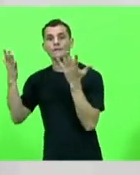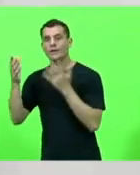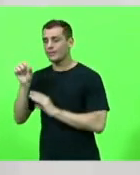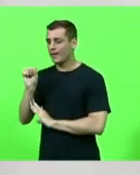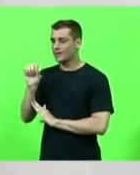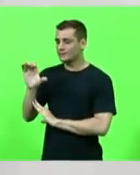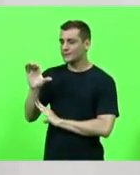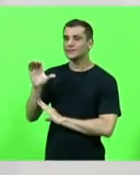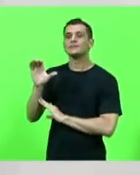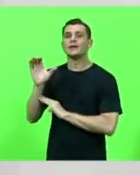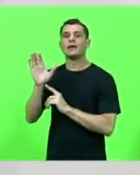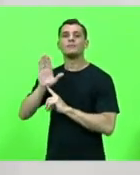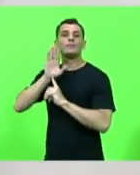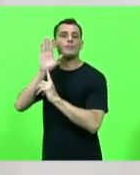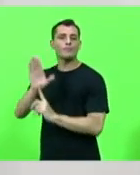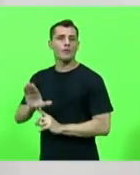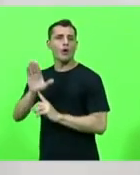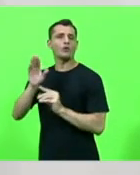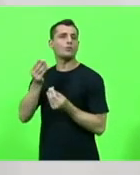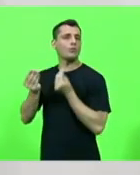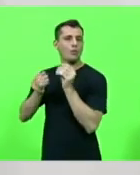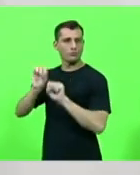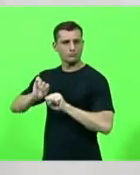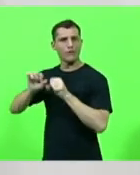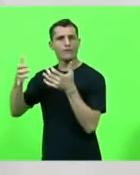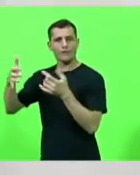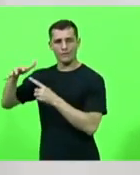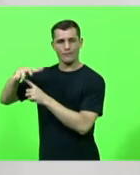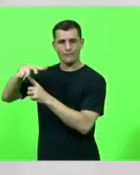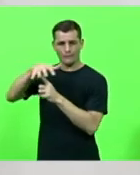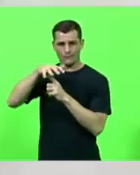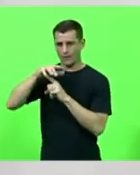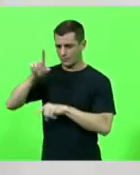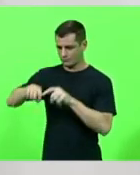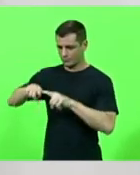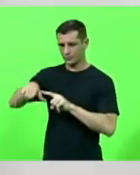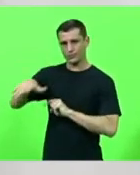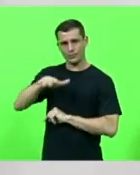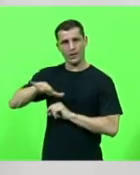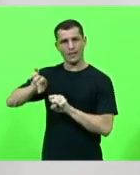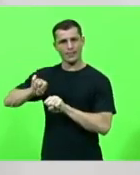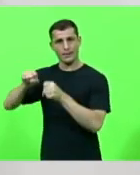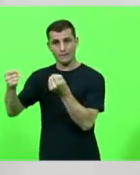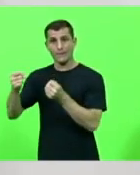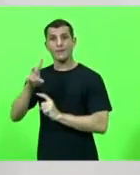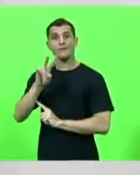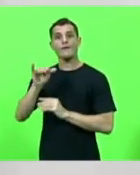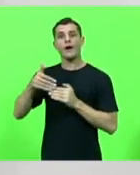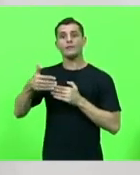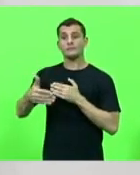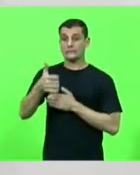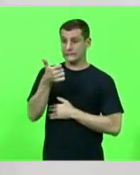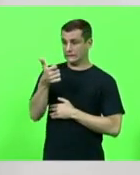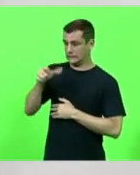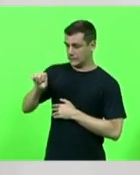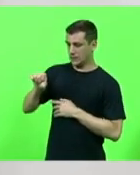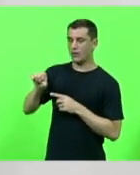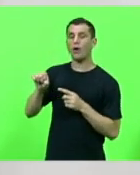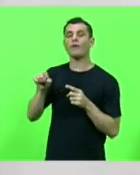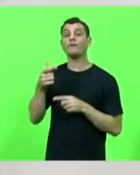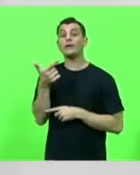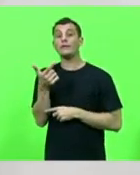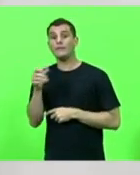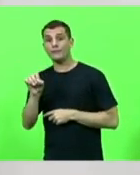Feira de Tecnologias e Produtos de Defesa nos dias 19 e 20 de maio de